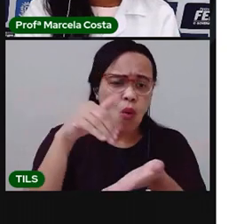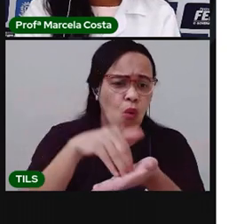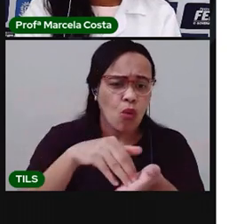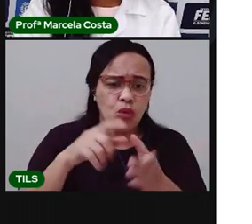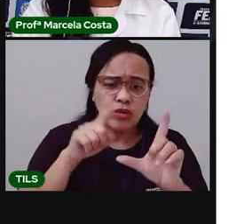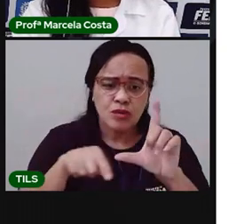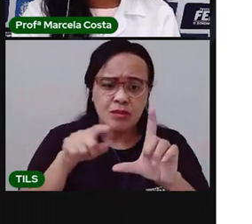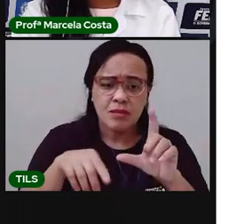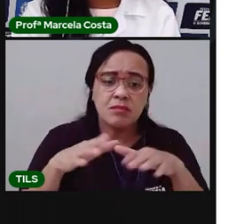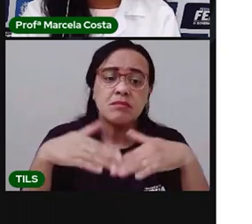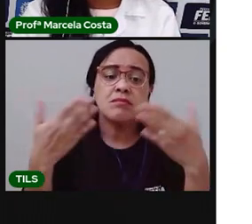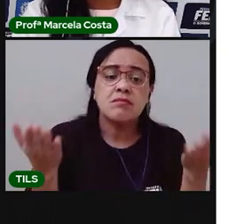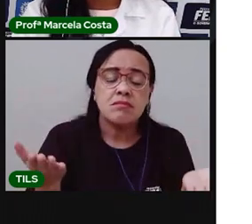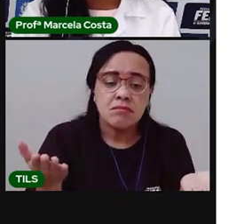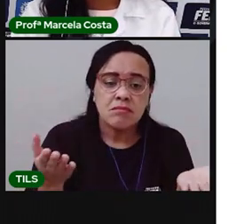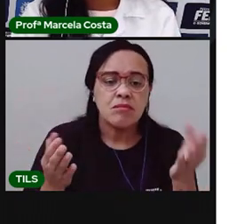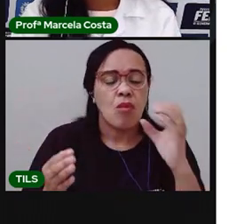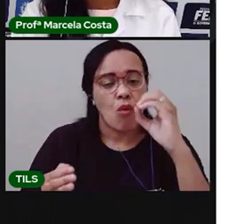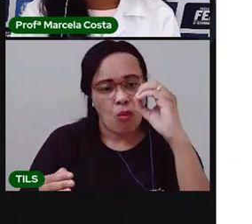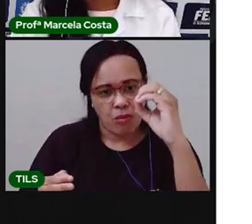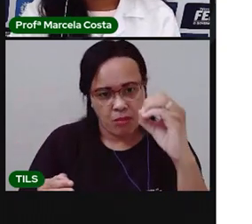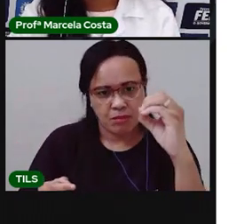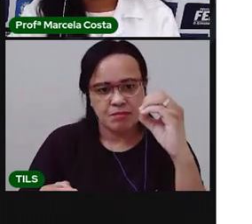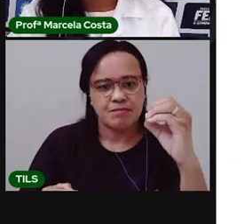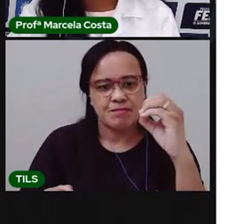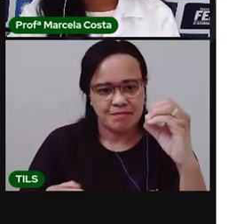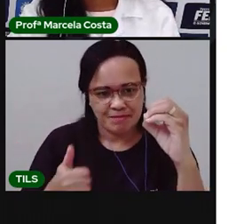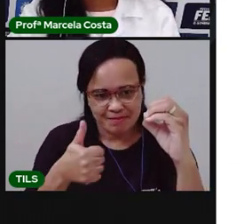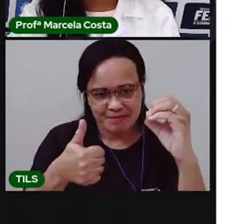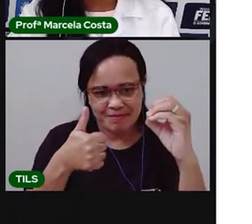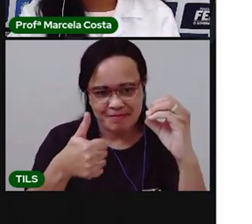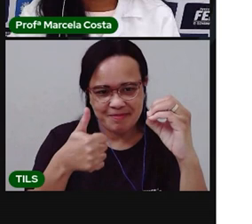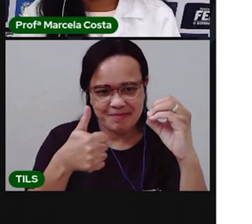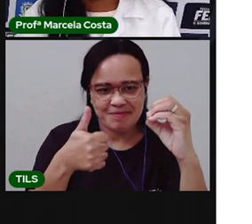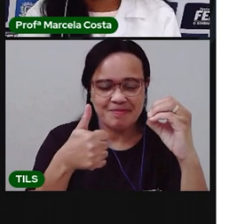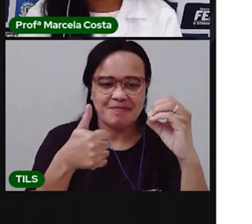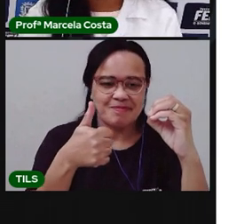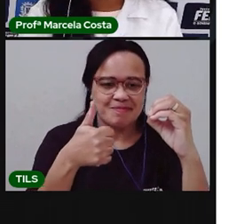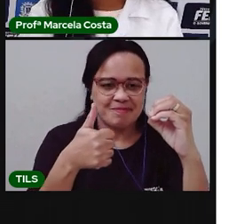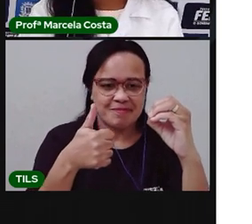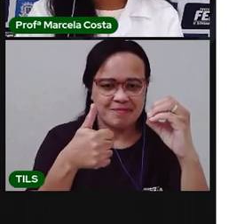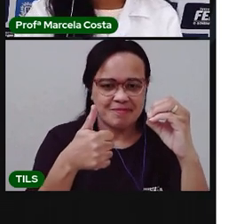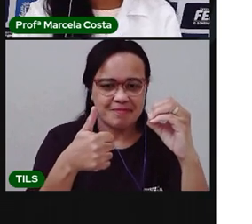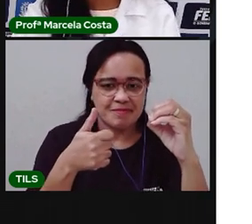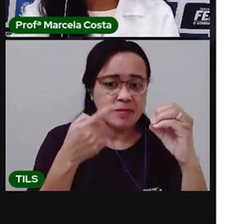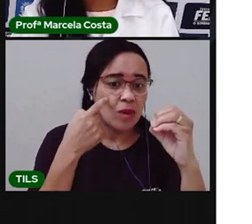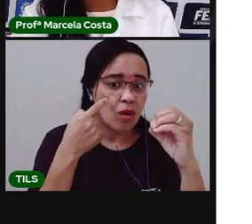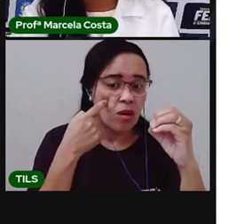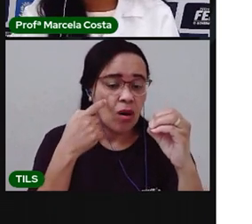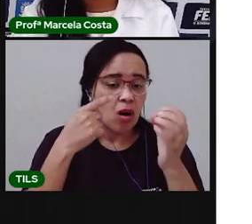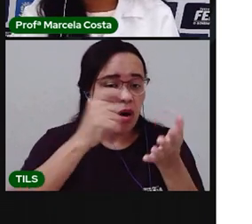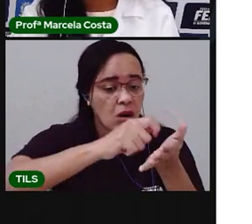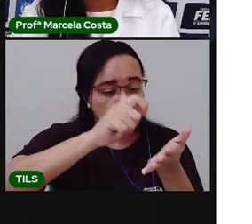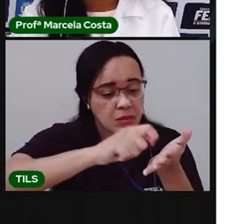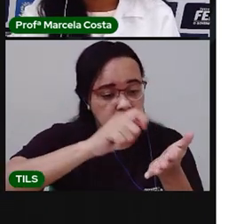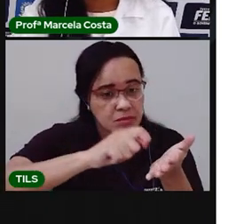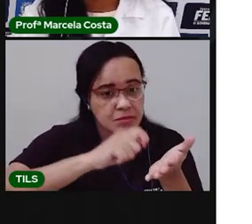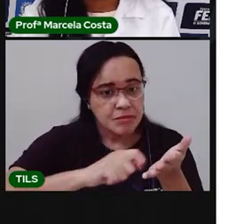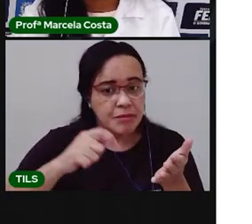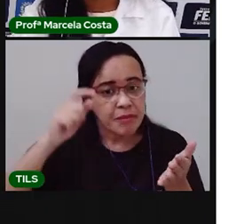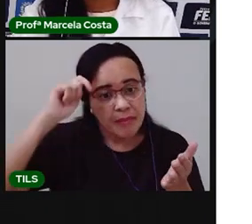Com a letra O. Isso aí. Vamos ver como é escreve peixinho? Ó.